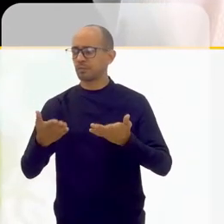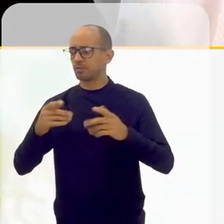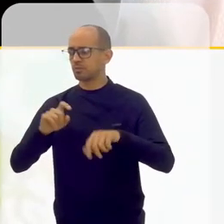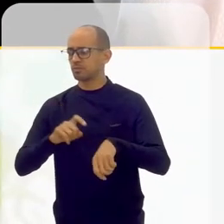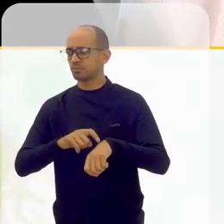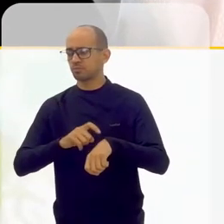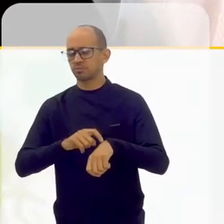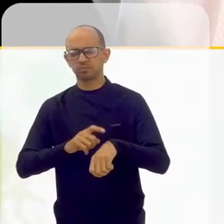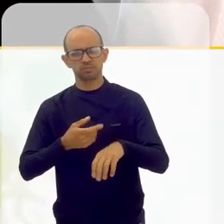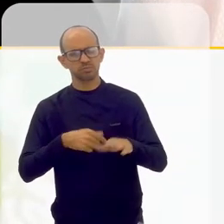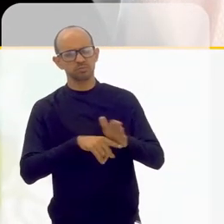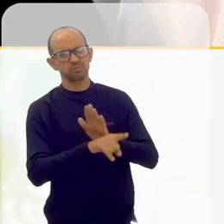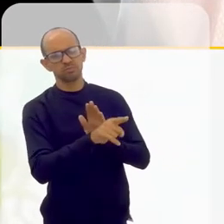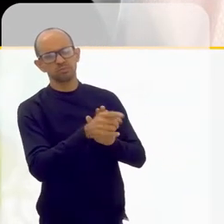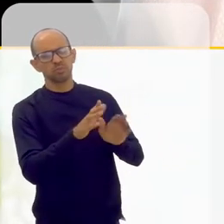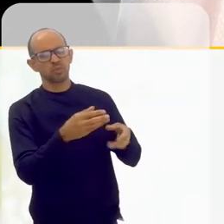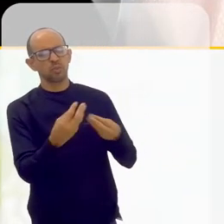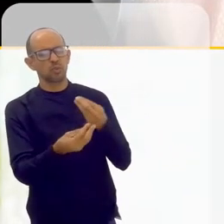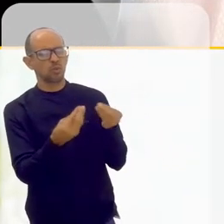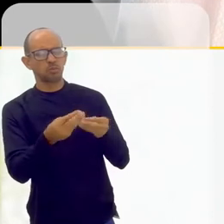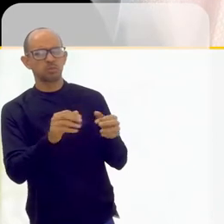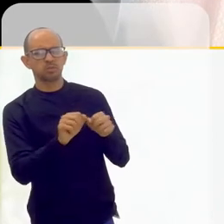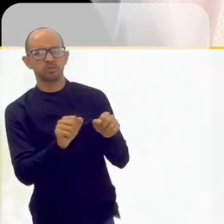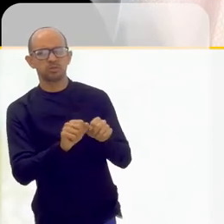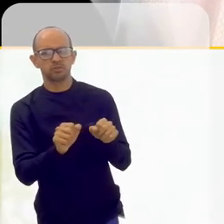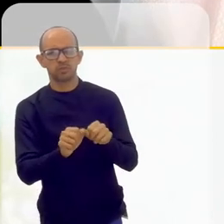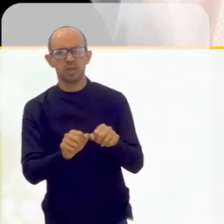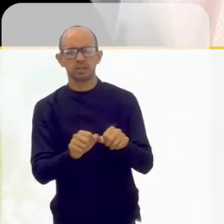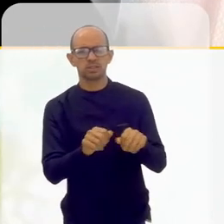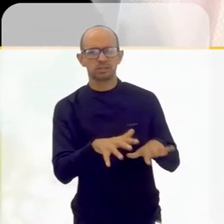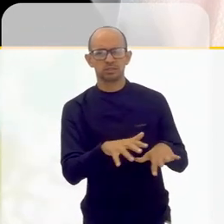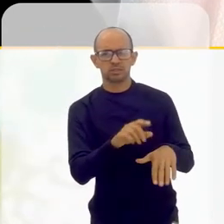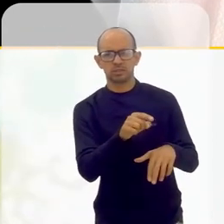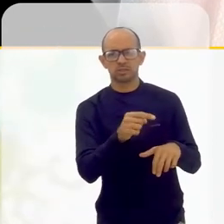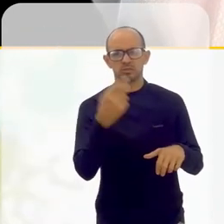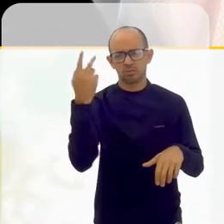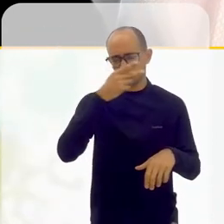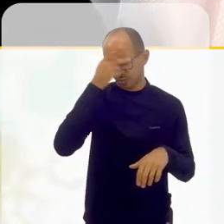né, de um processo que Como que é feito isso, por exemplo, com uma pessoa